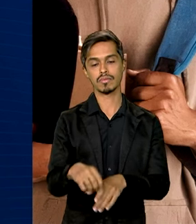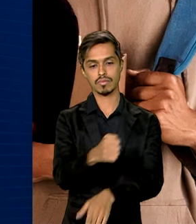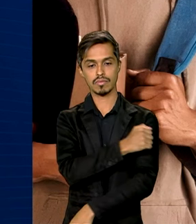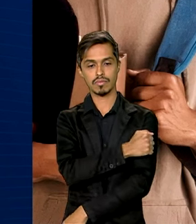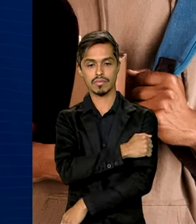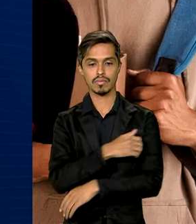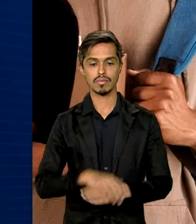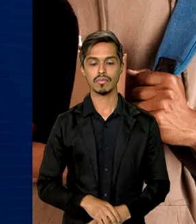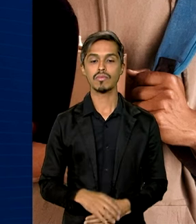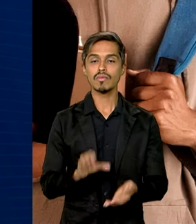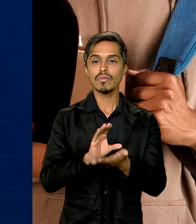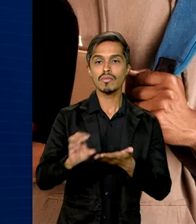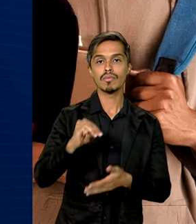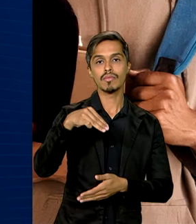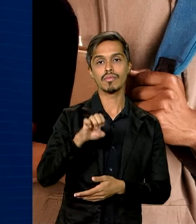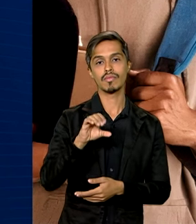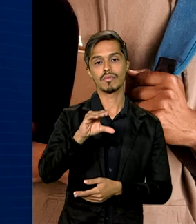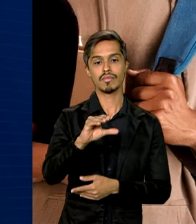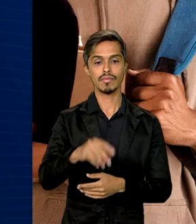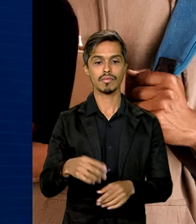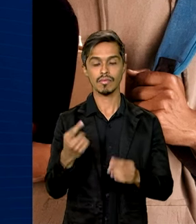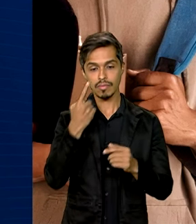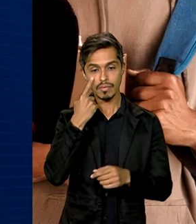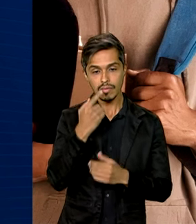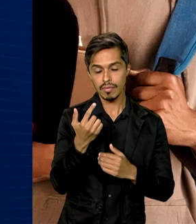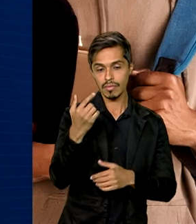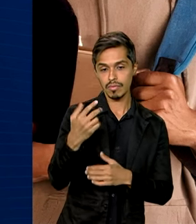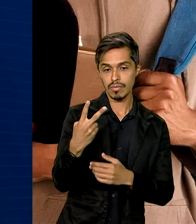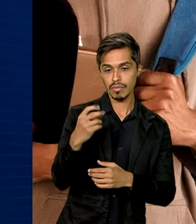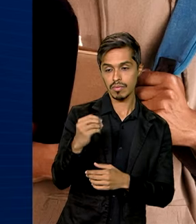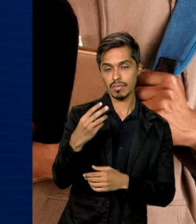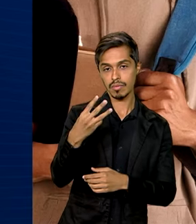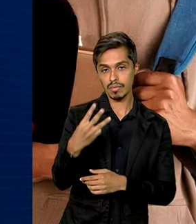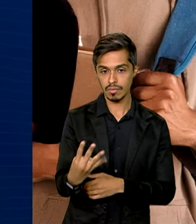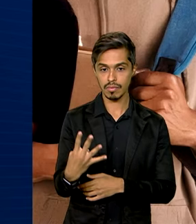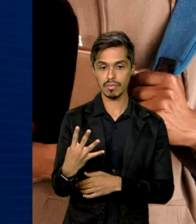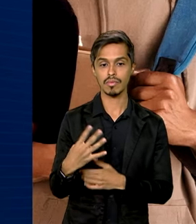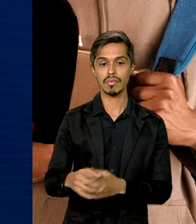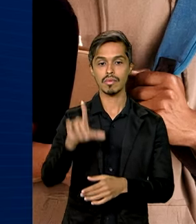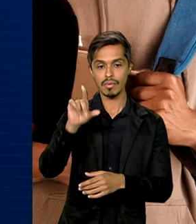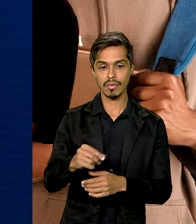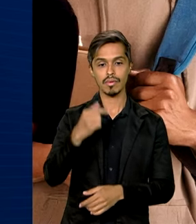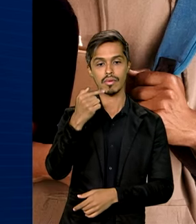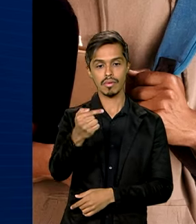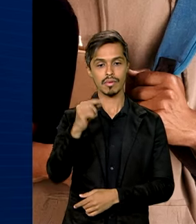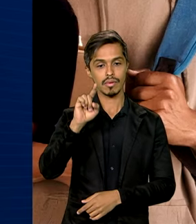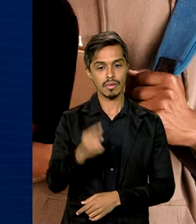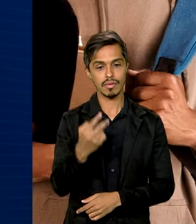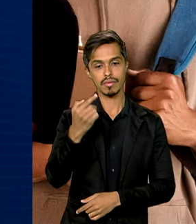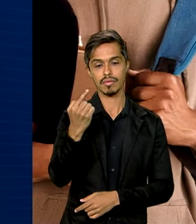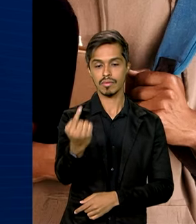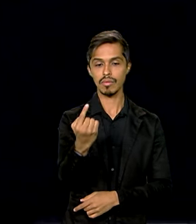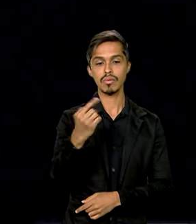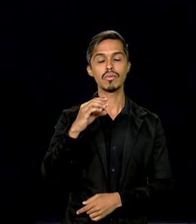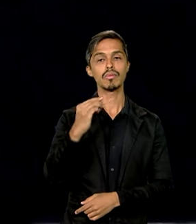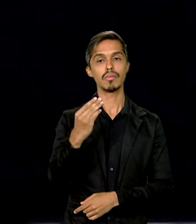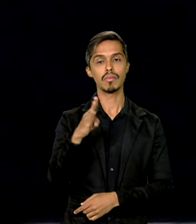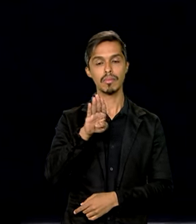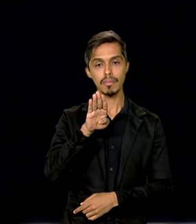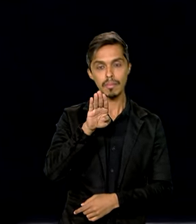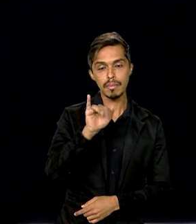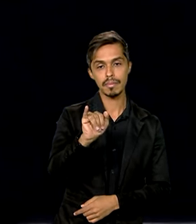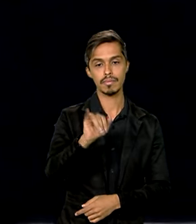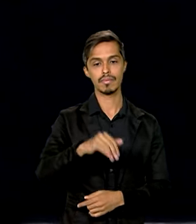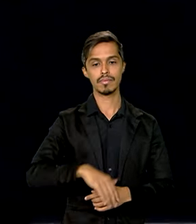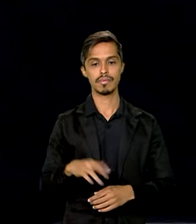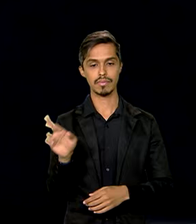O investimento do MEC previsto para 2024 será de 7 bilhões e 100 milhões de reais. Ao fazer o